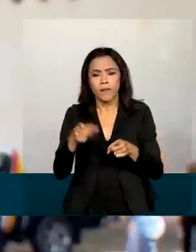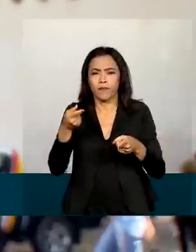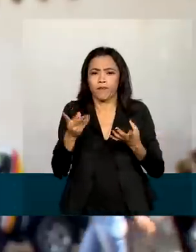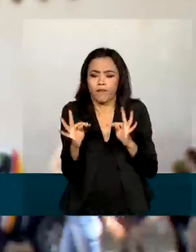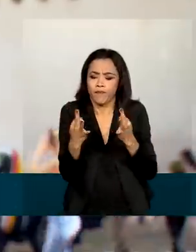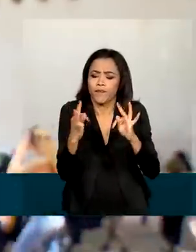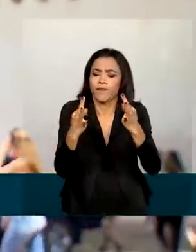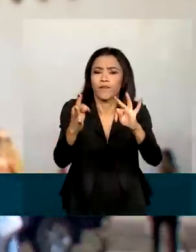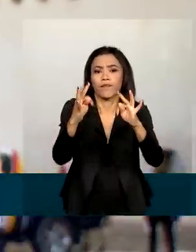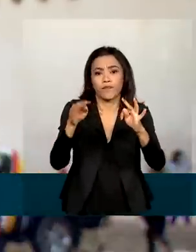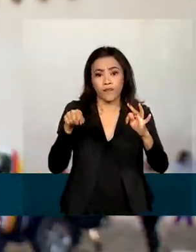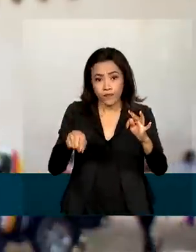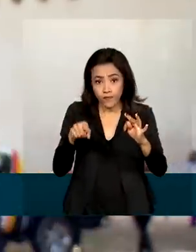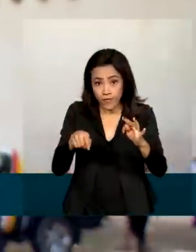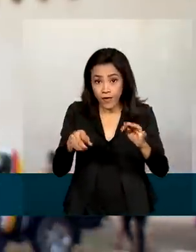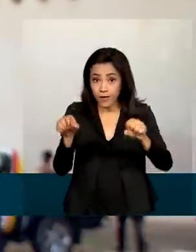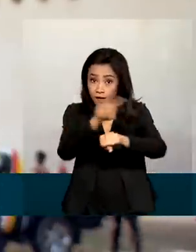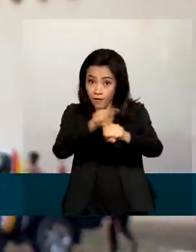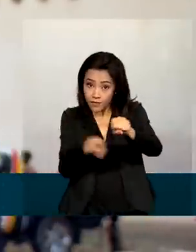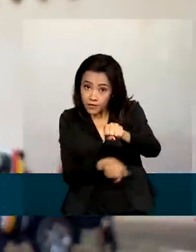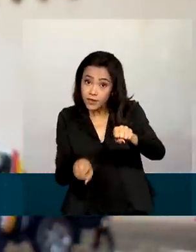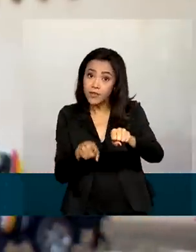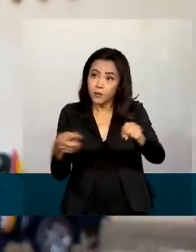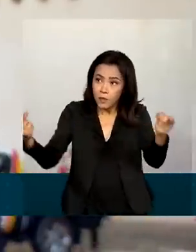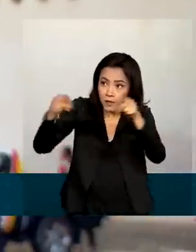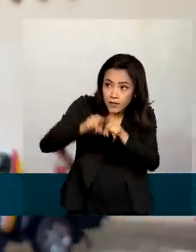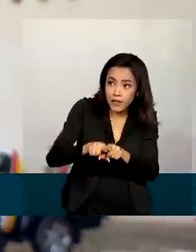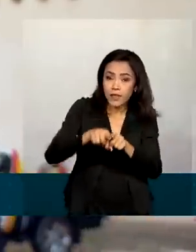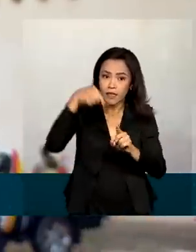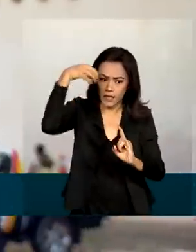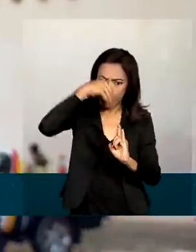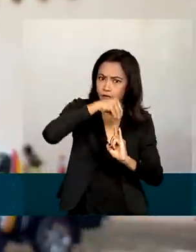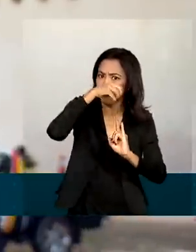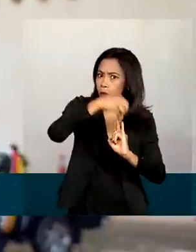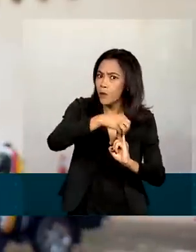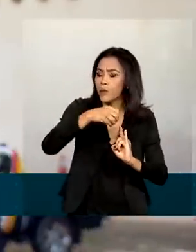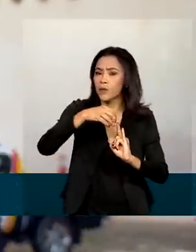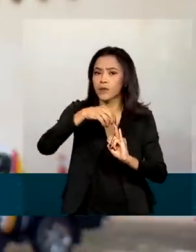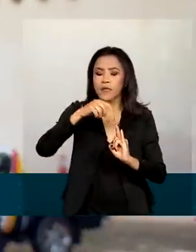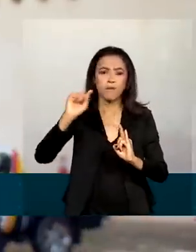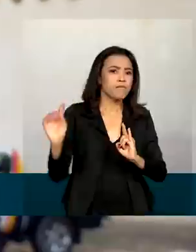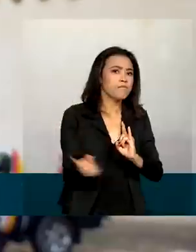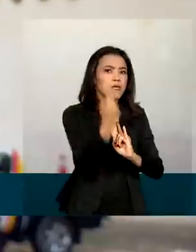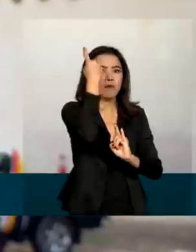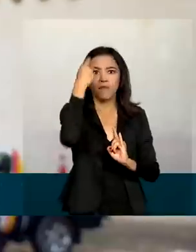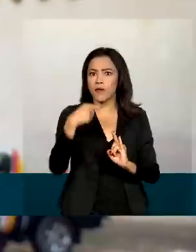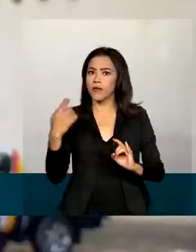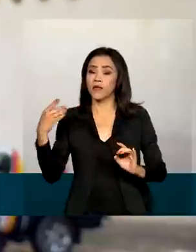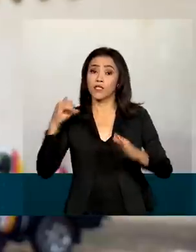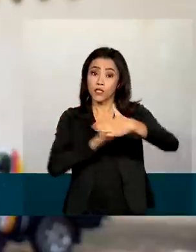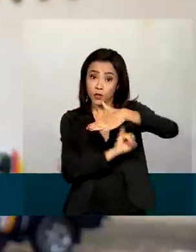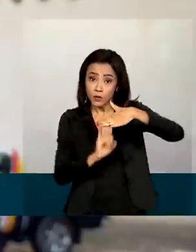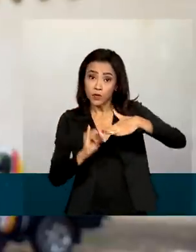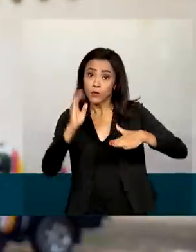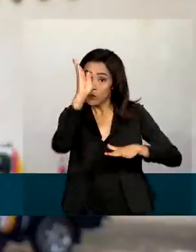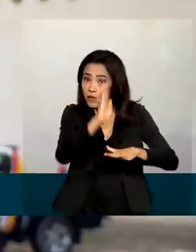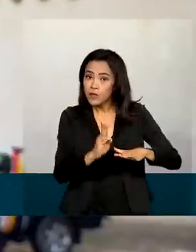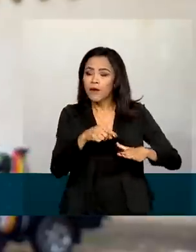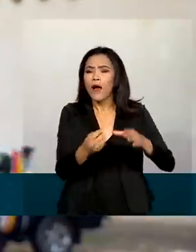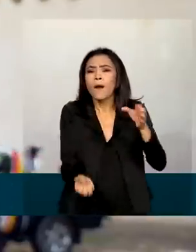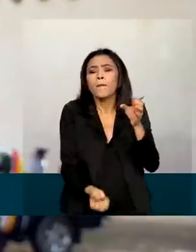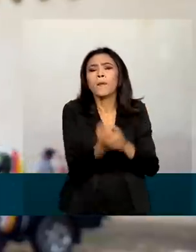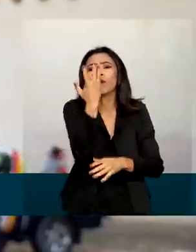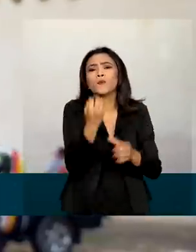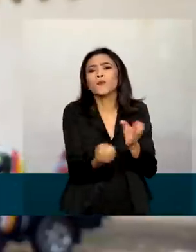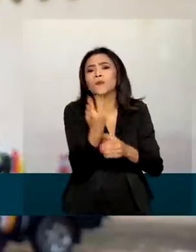da AstraZeneca, o que fez com que a Fiocruz se tornasse a primeira instituição brasileira a produzir uma vacina